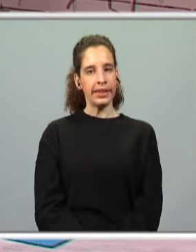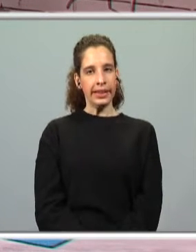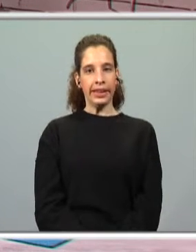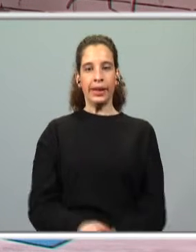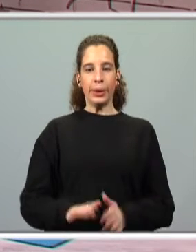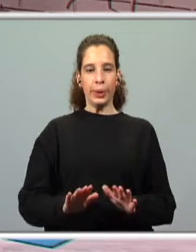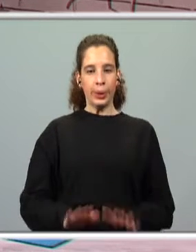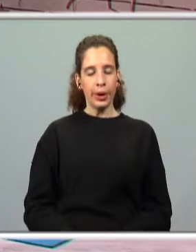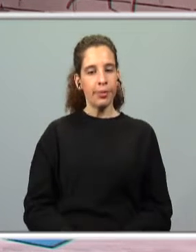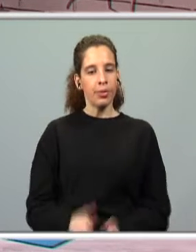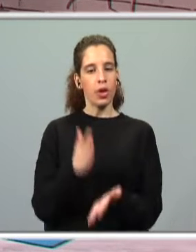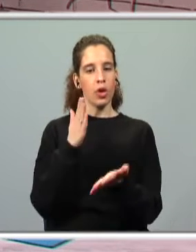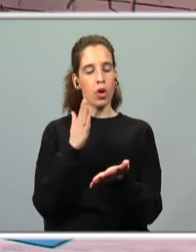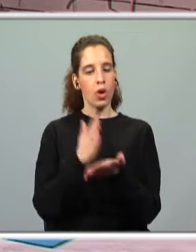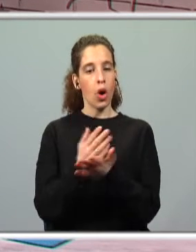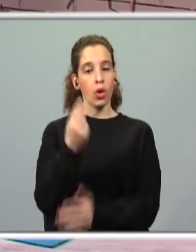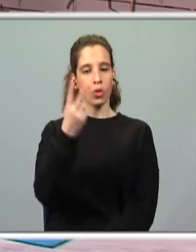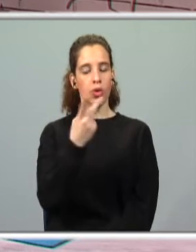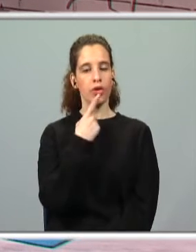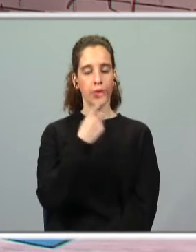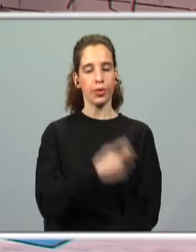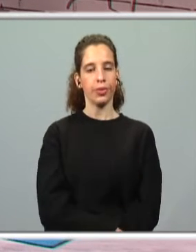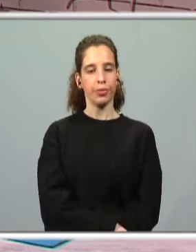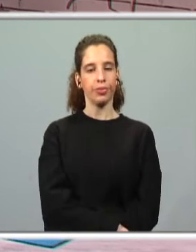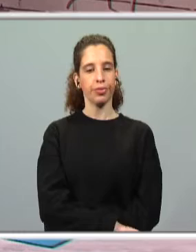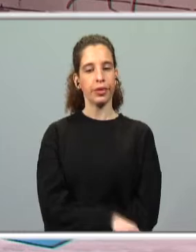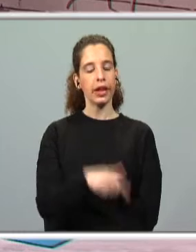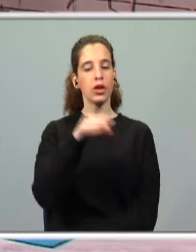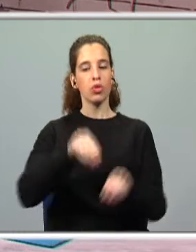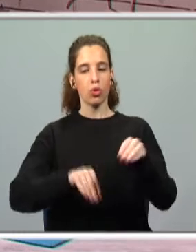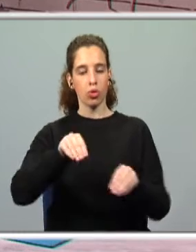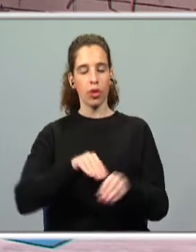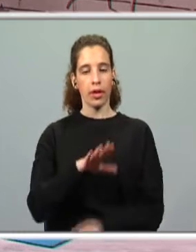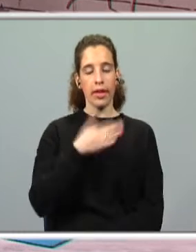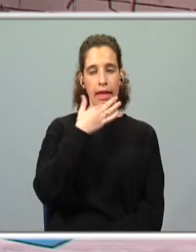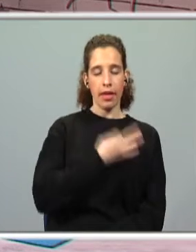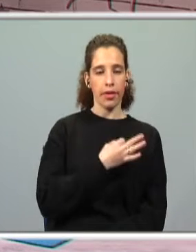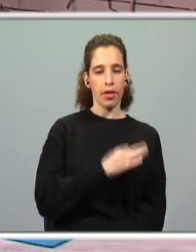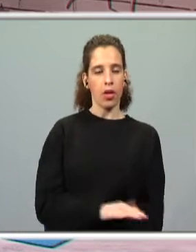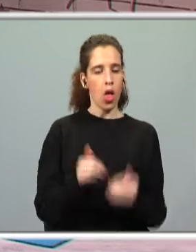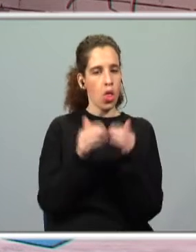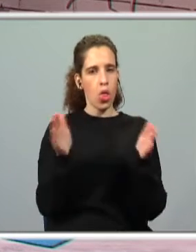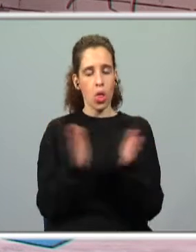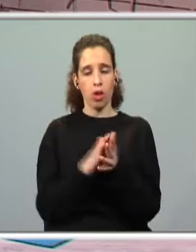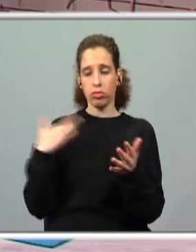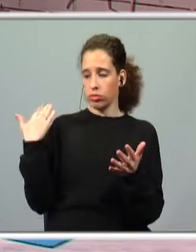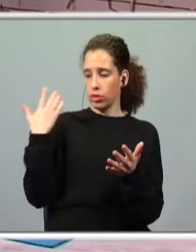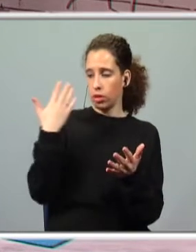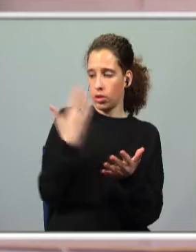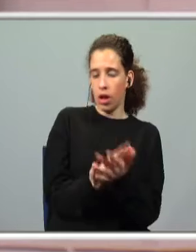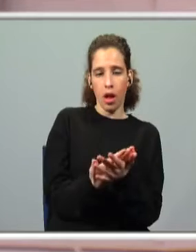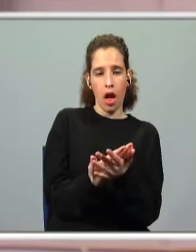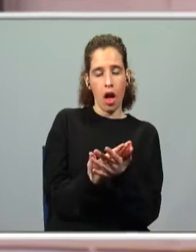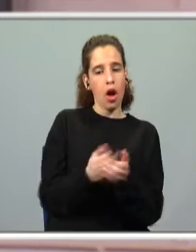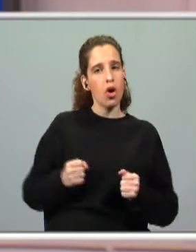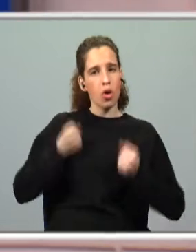Bem, eu já só tenho mais duas questões aqui no nosso jogo. Já acertámos todas até agora. Será que